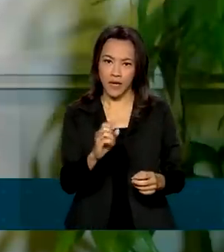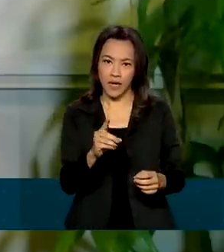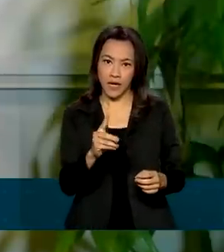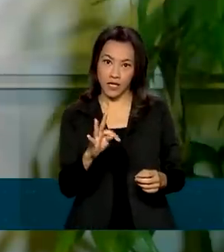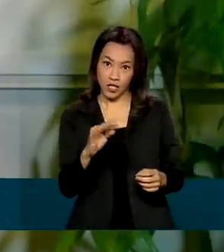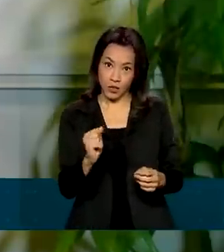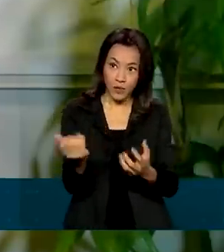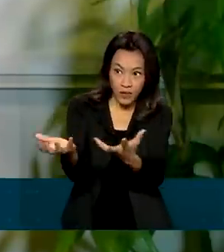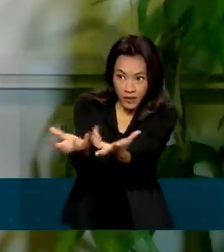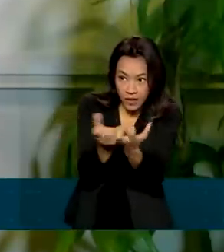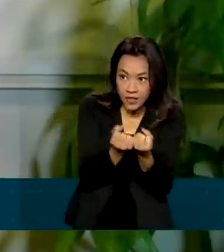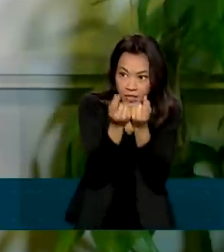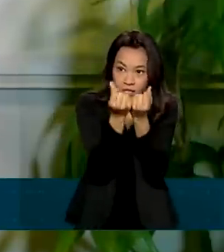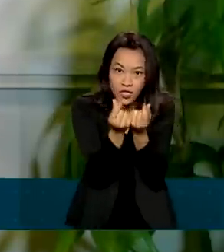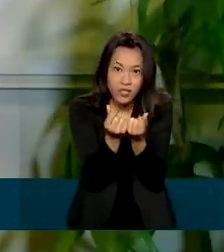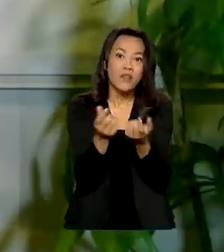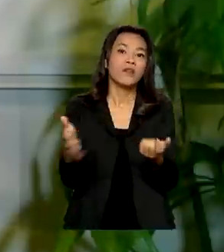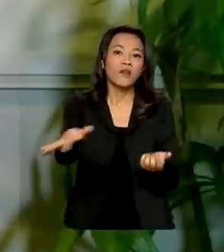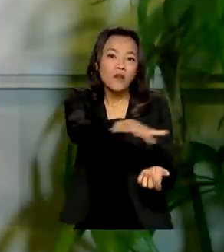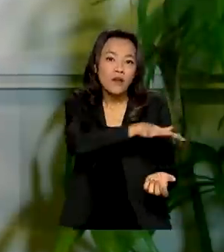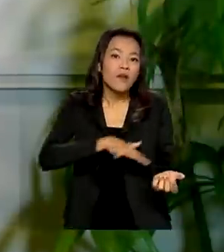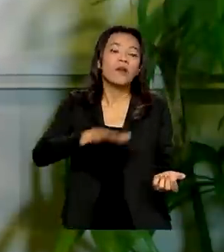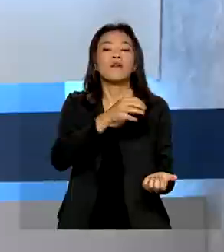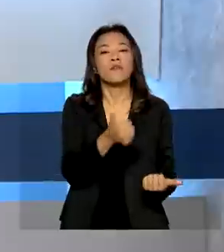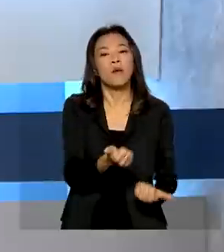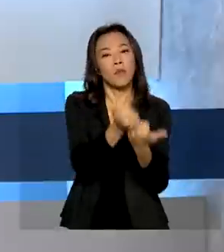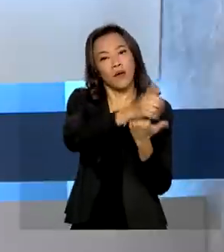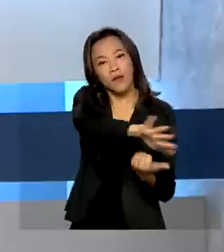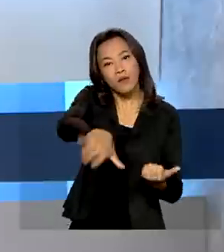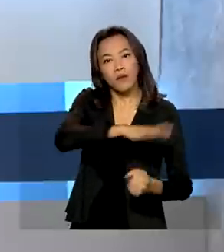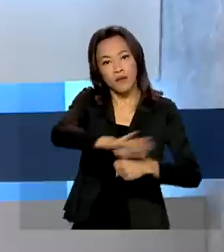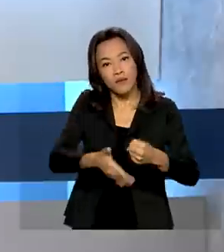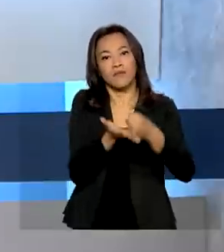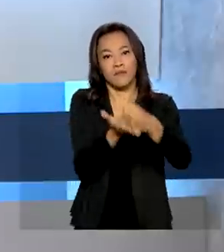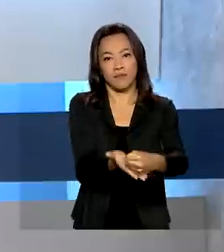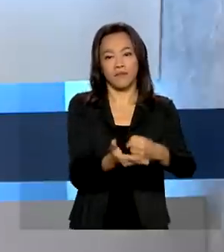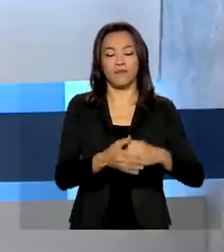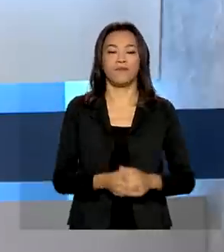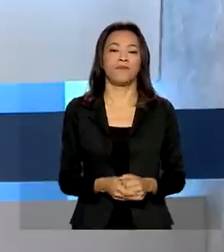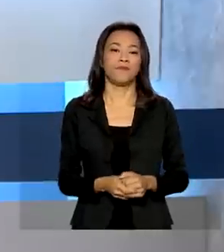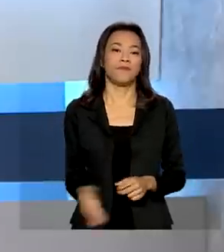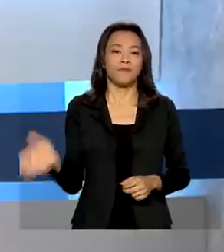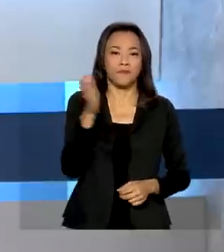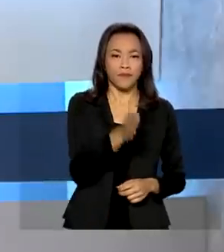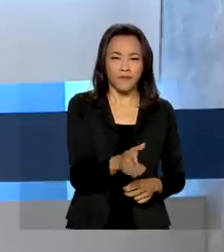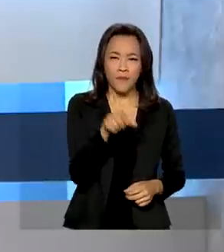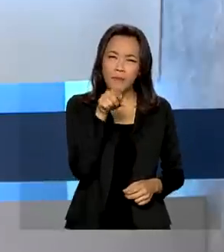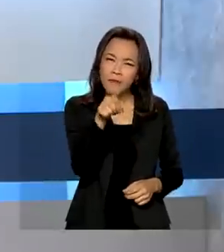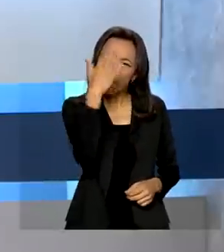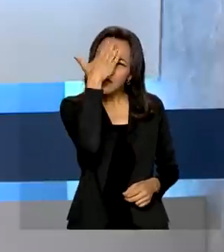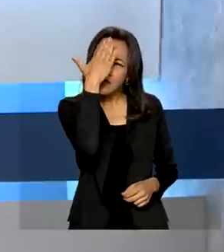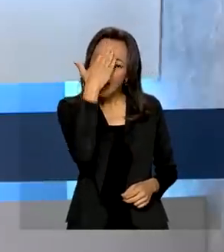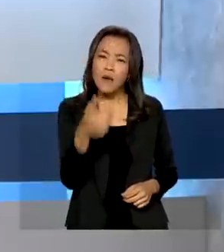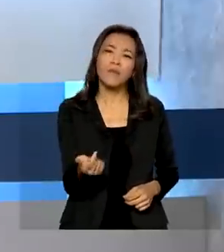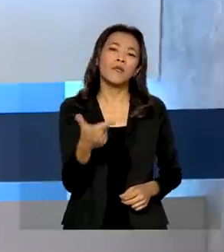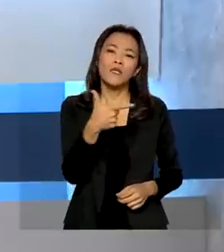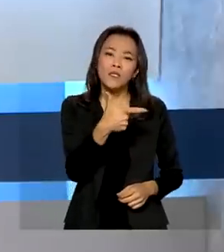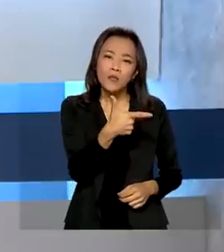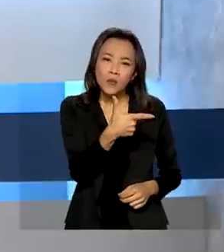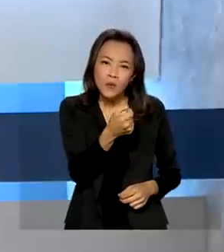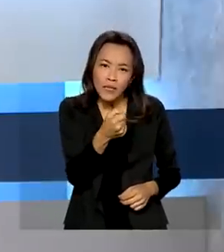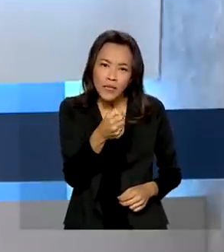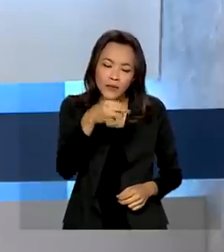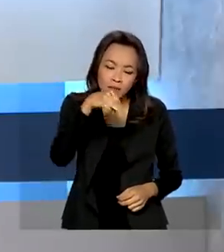projetos de baixa emissão de gás de efeito estudo. Você sabia que cerca de 200 mililitros de leite